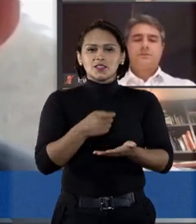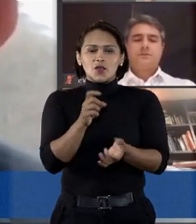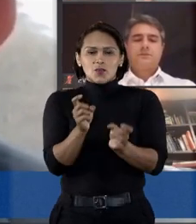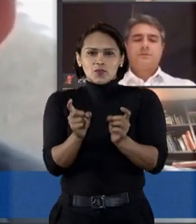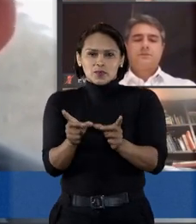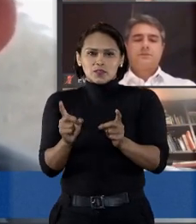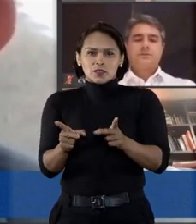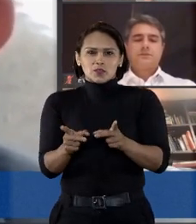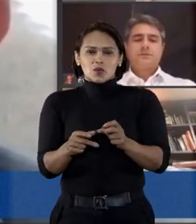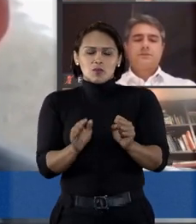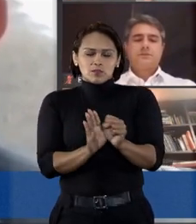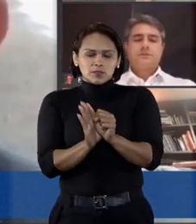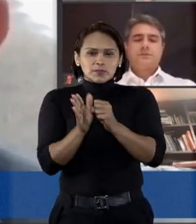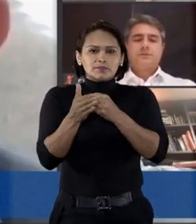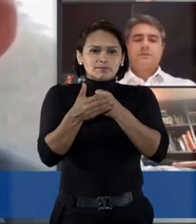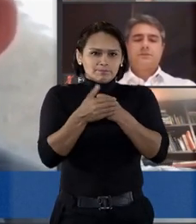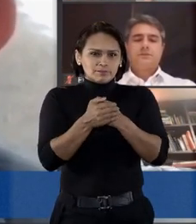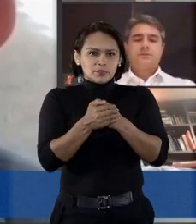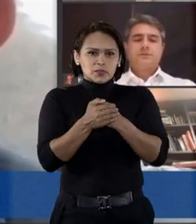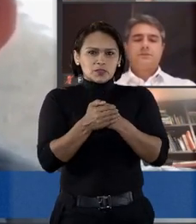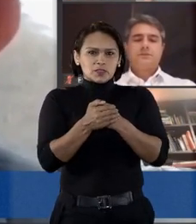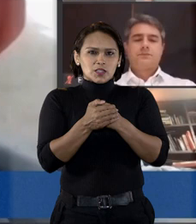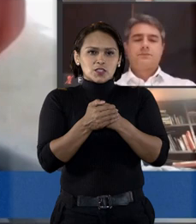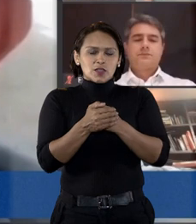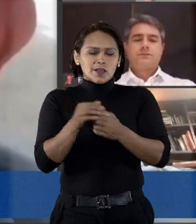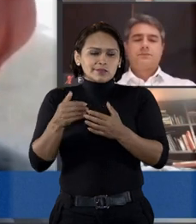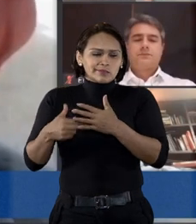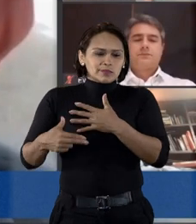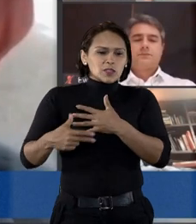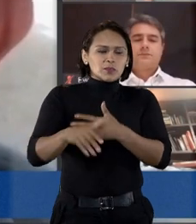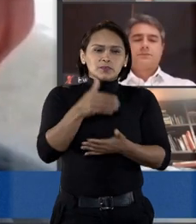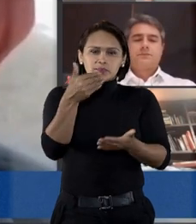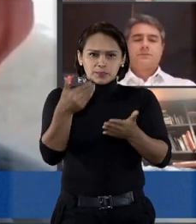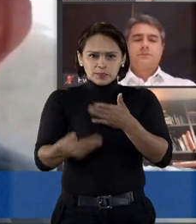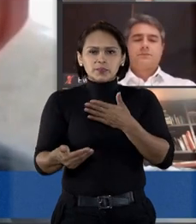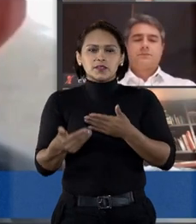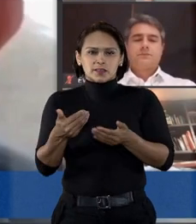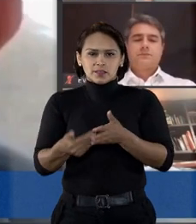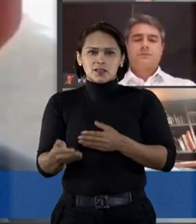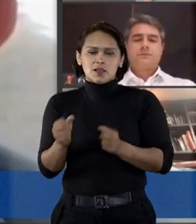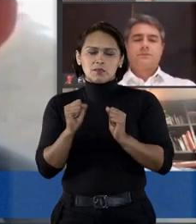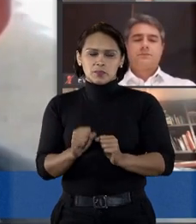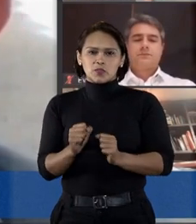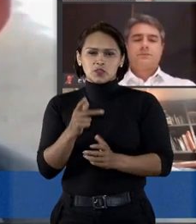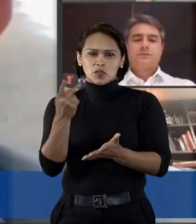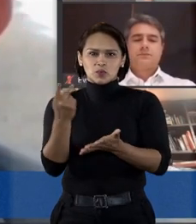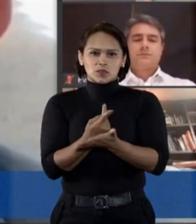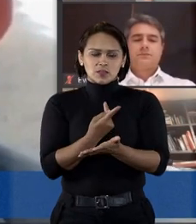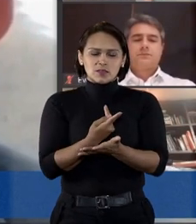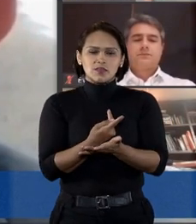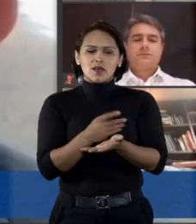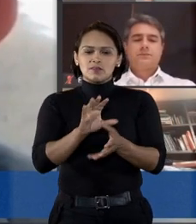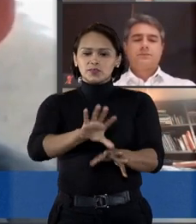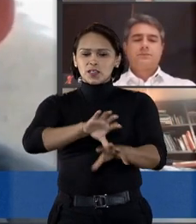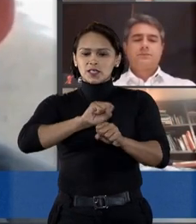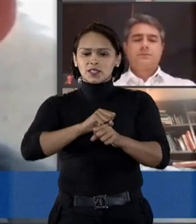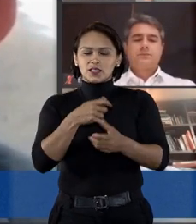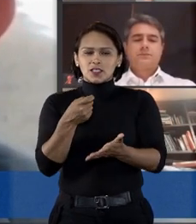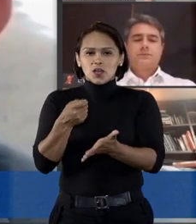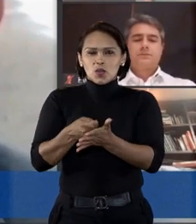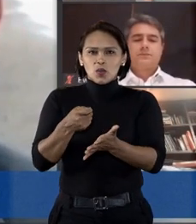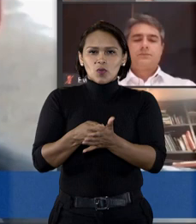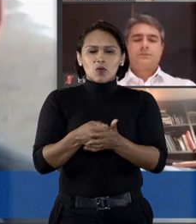com o fornecedor, protegendo-o dos possíveis prejuízos nas aquisições de